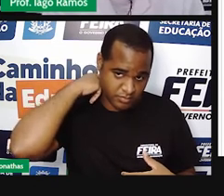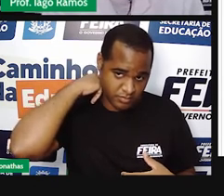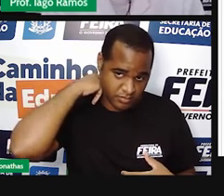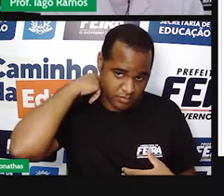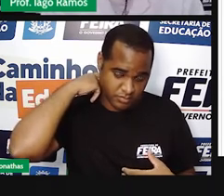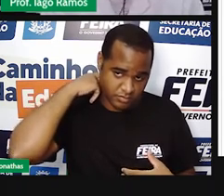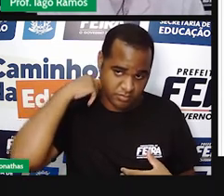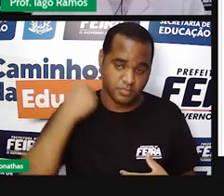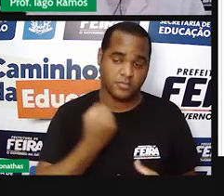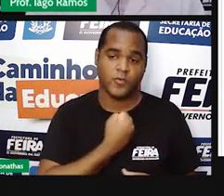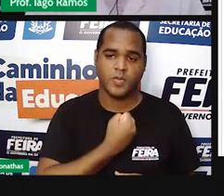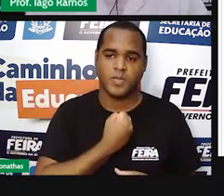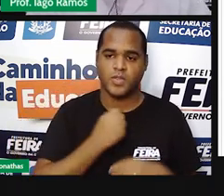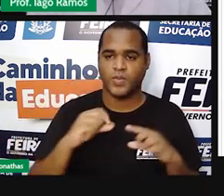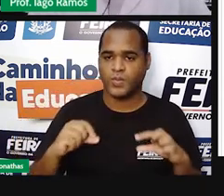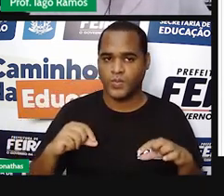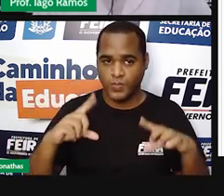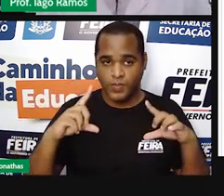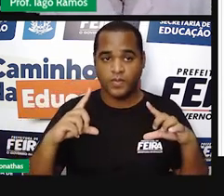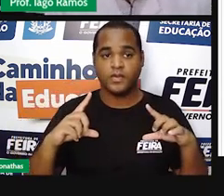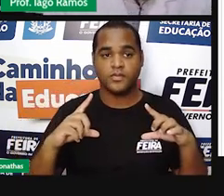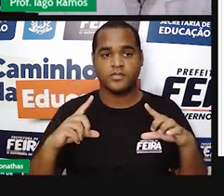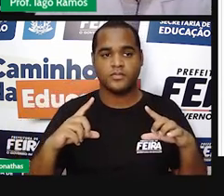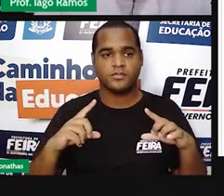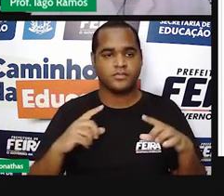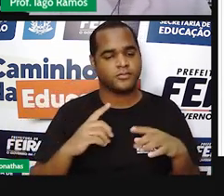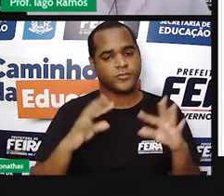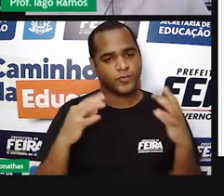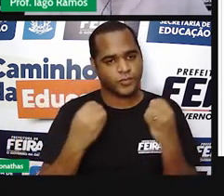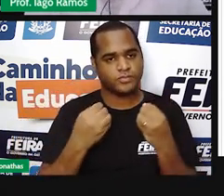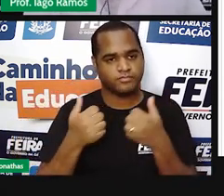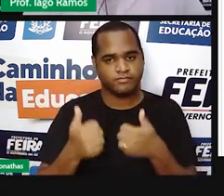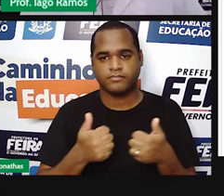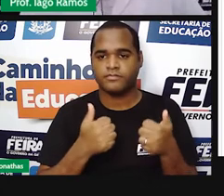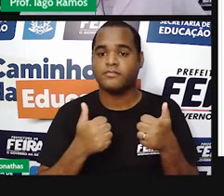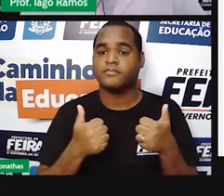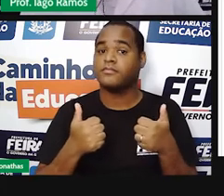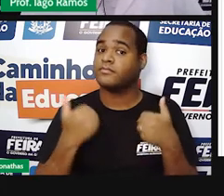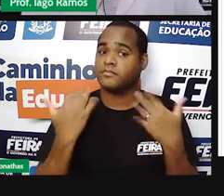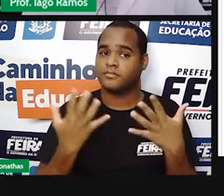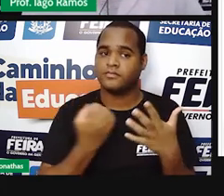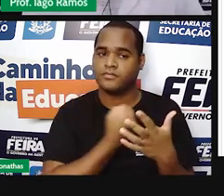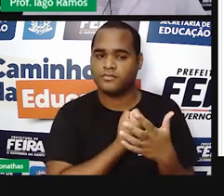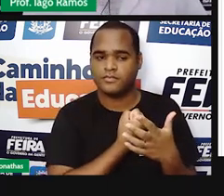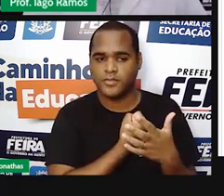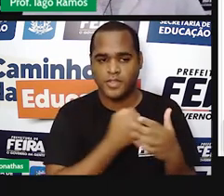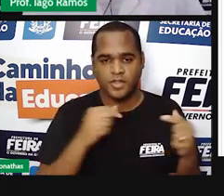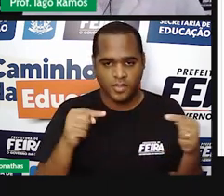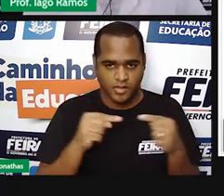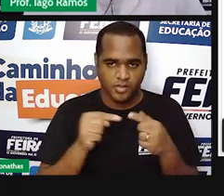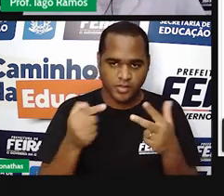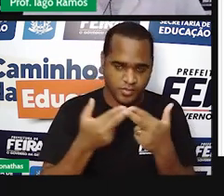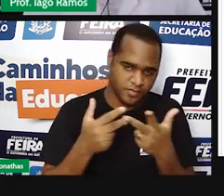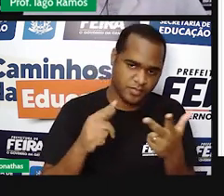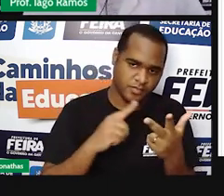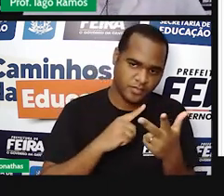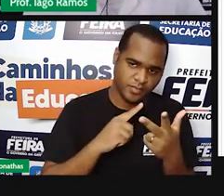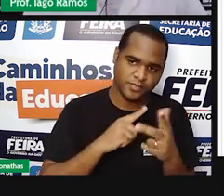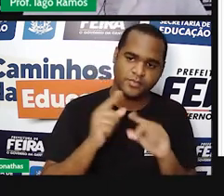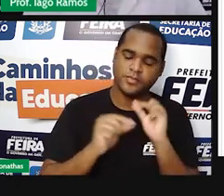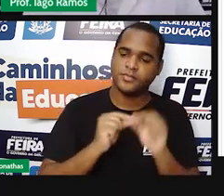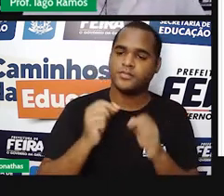inteiros, tá? E esses números inteiros,